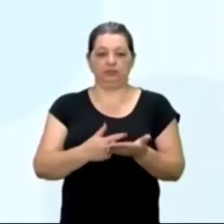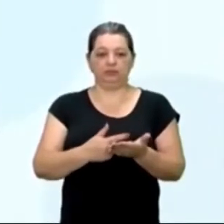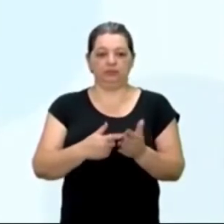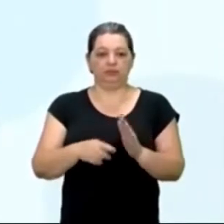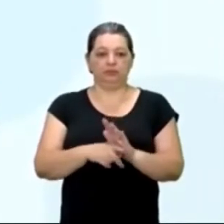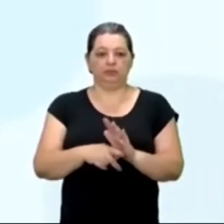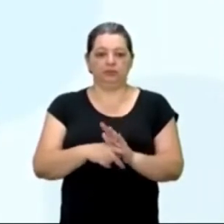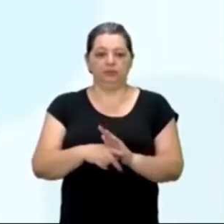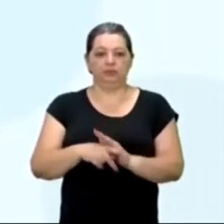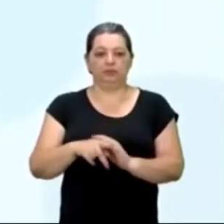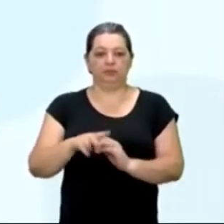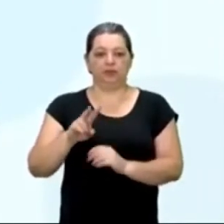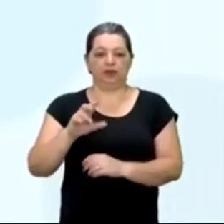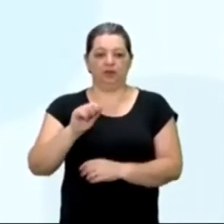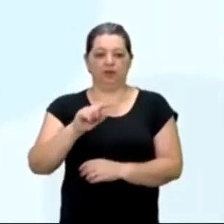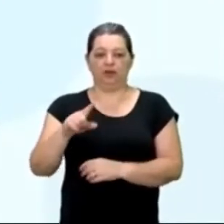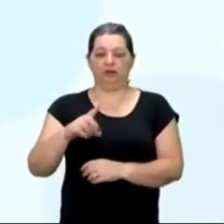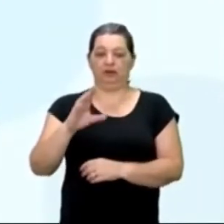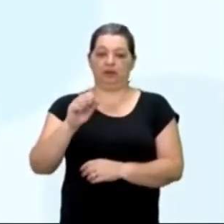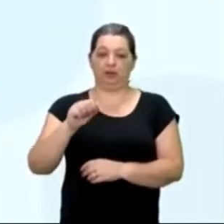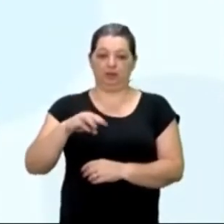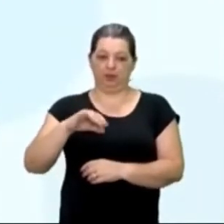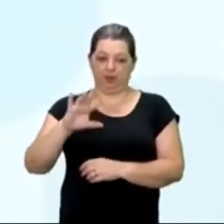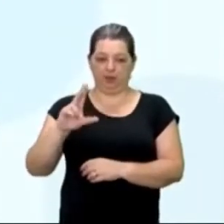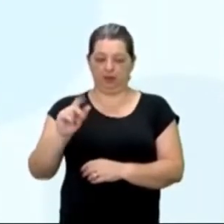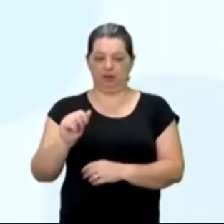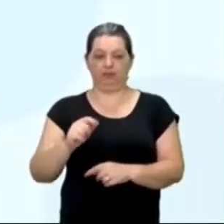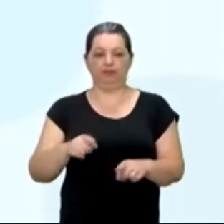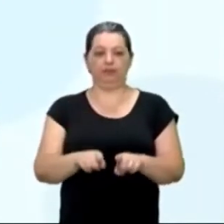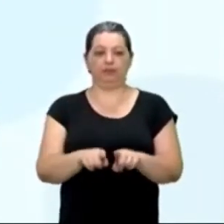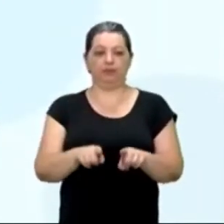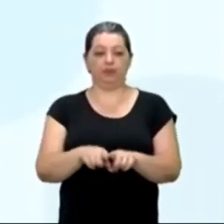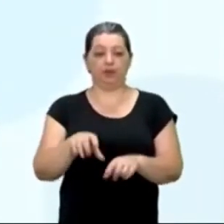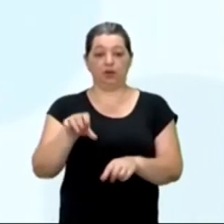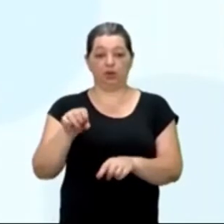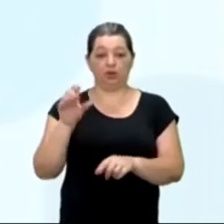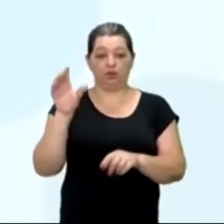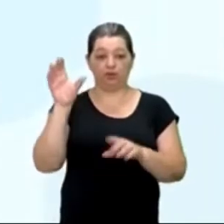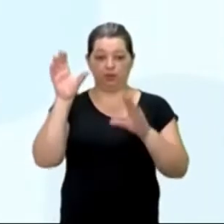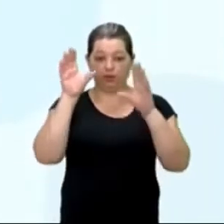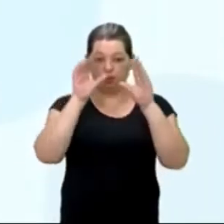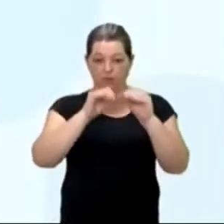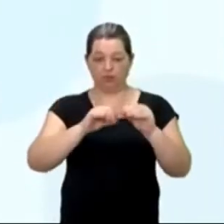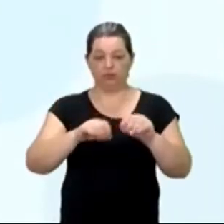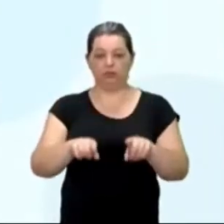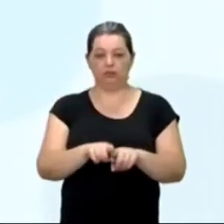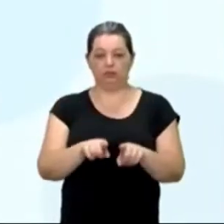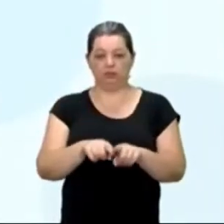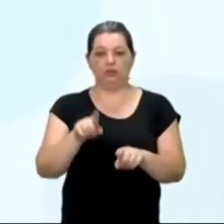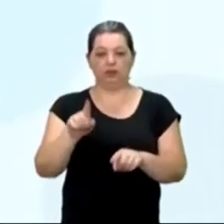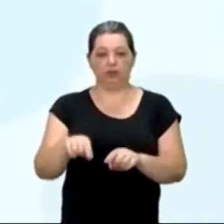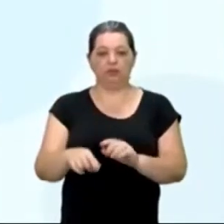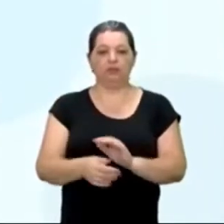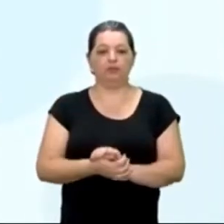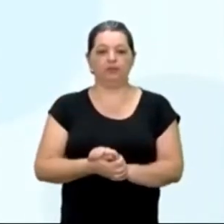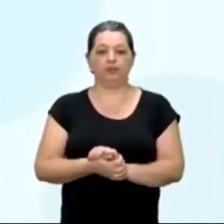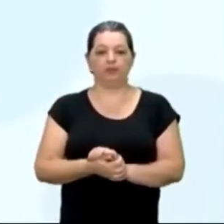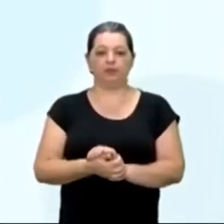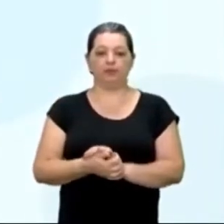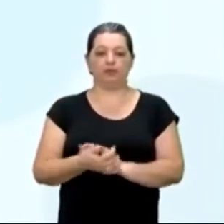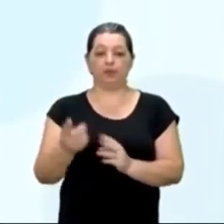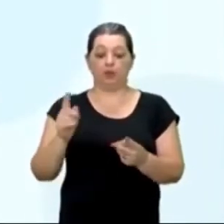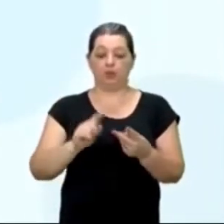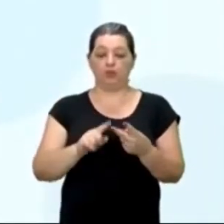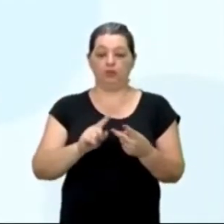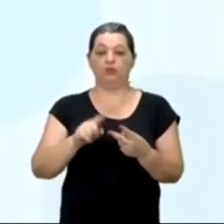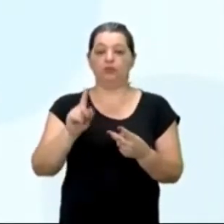Carta de Achamento, e o Nove Noites, de Bernardo Carvalho. A Carta de Achamento é da lista da Unicamp e o Nove Noites é da lista